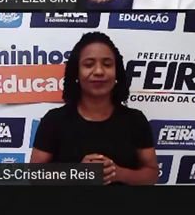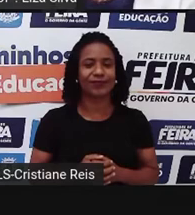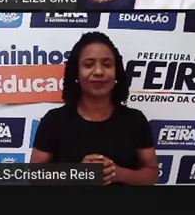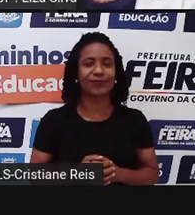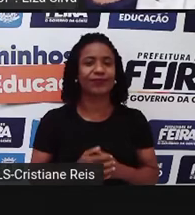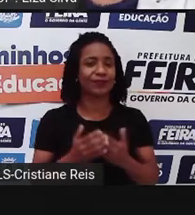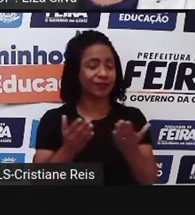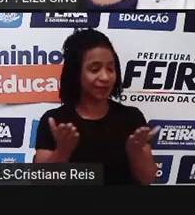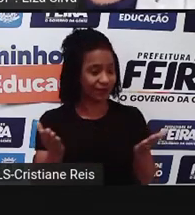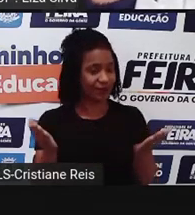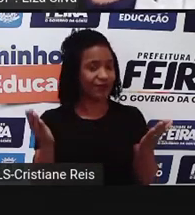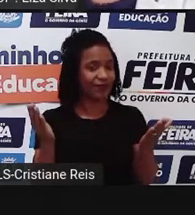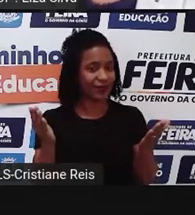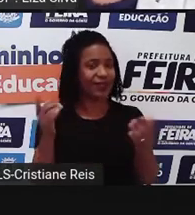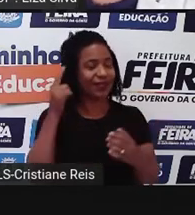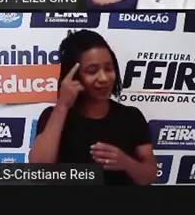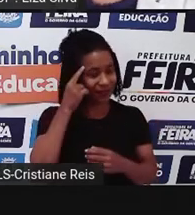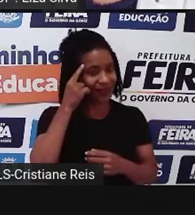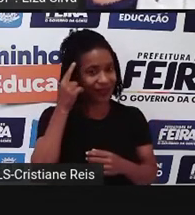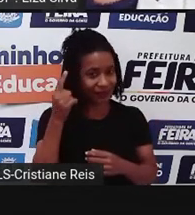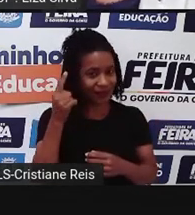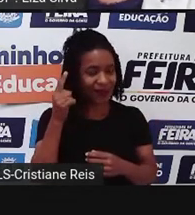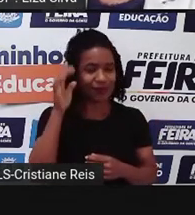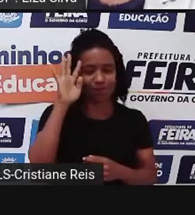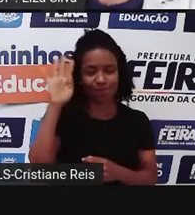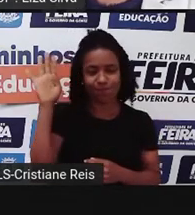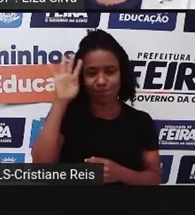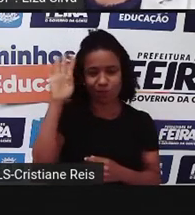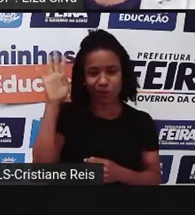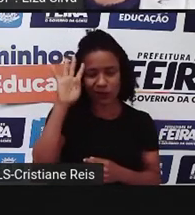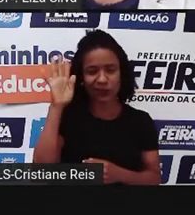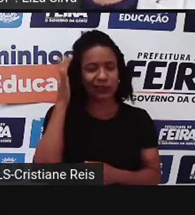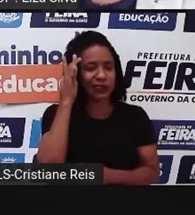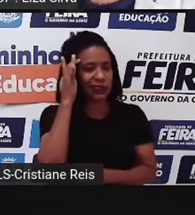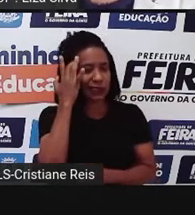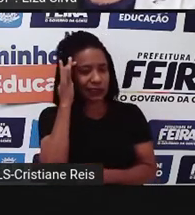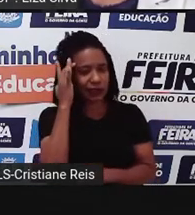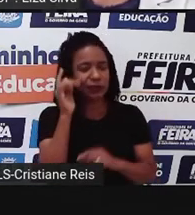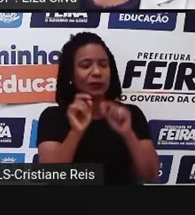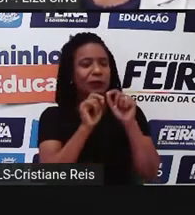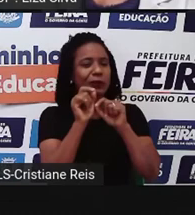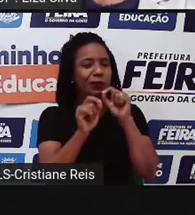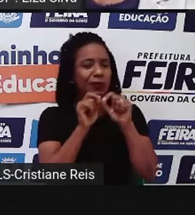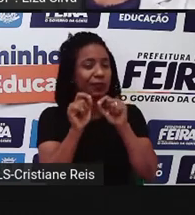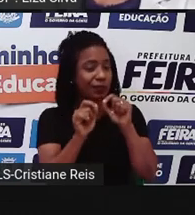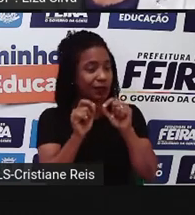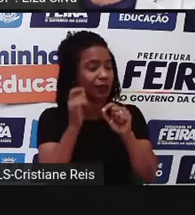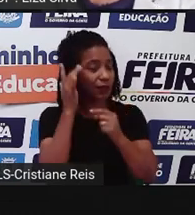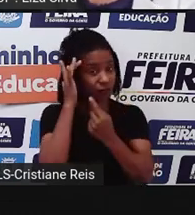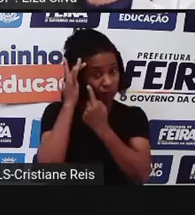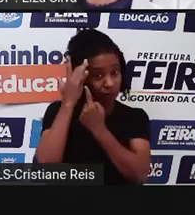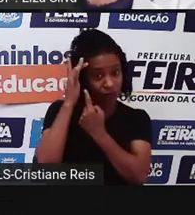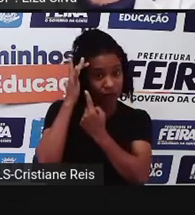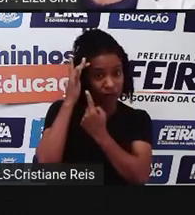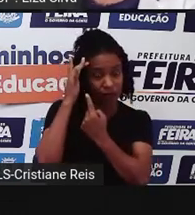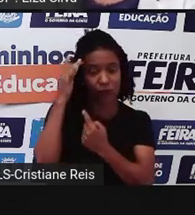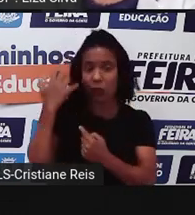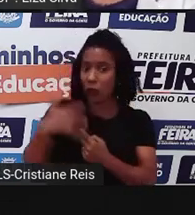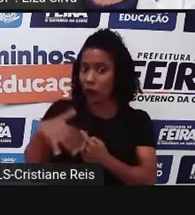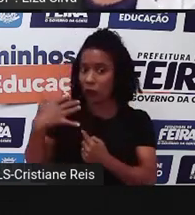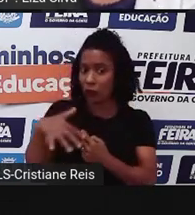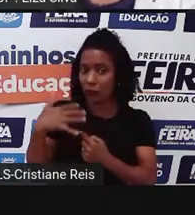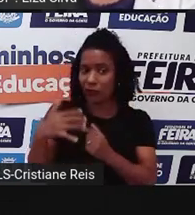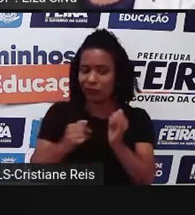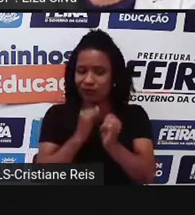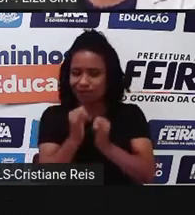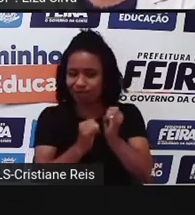e é claro que o pensamento crítico é uma das melhores e mais duradouras ferramentas que temos para usar a tecnologia